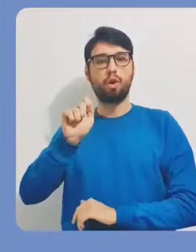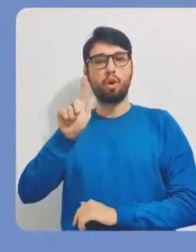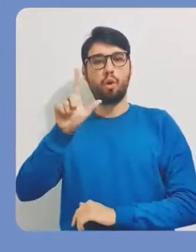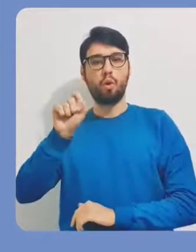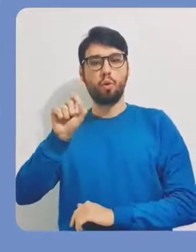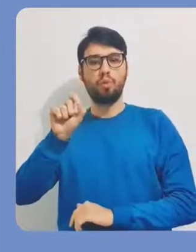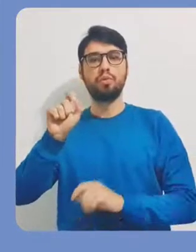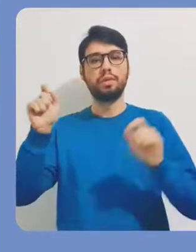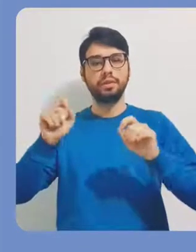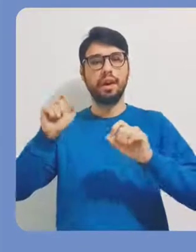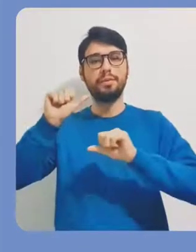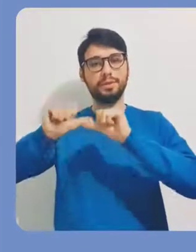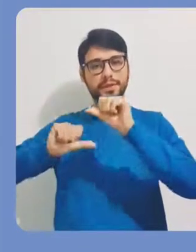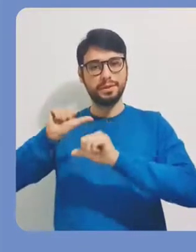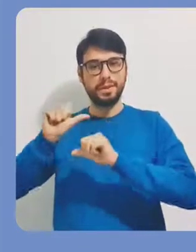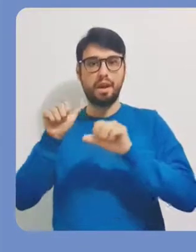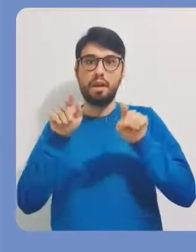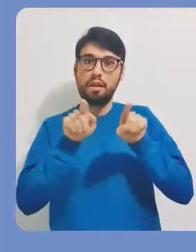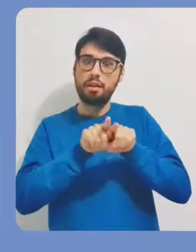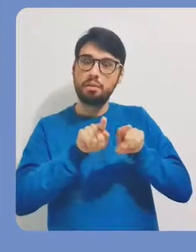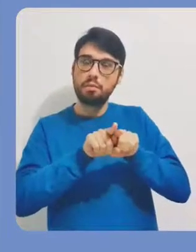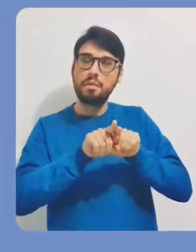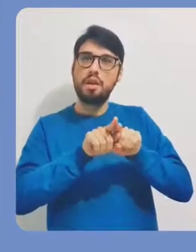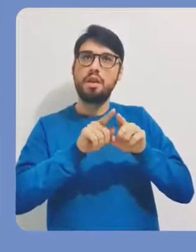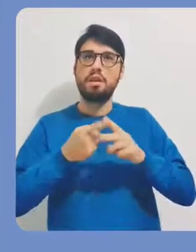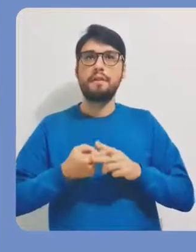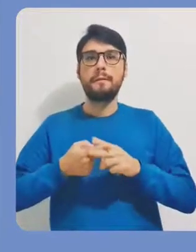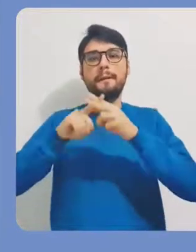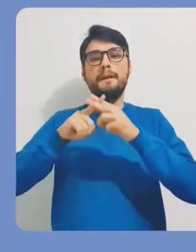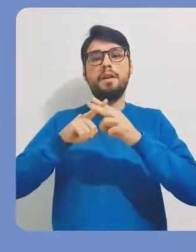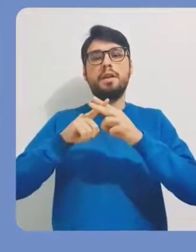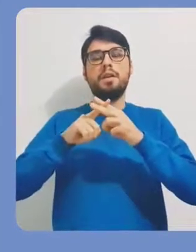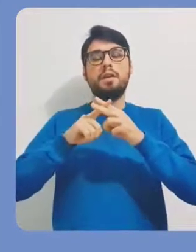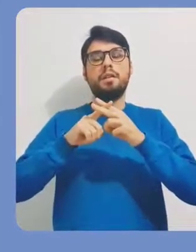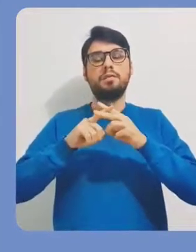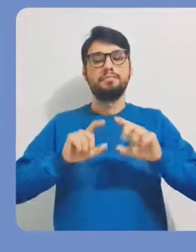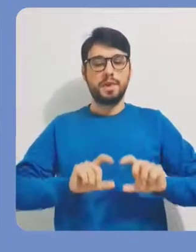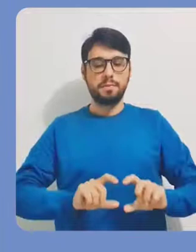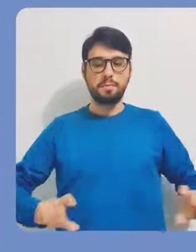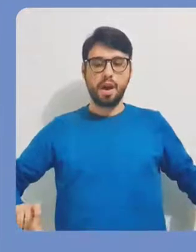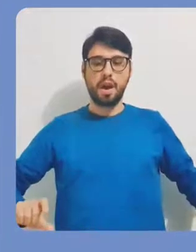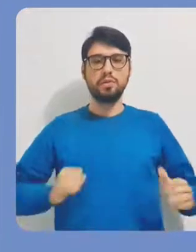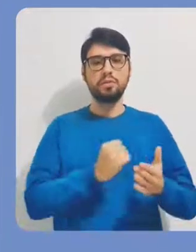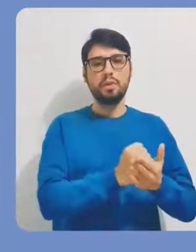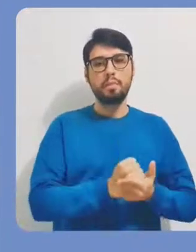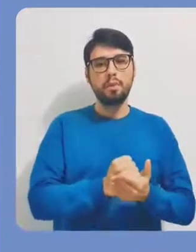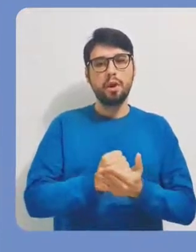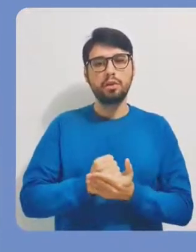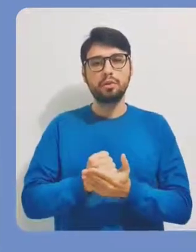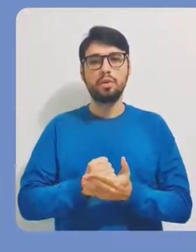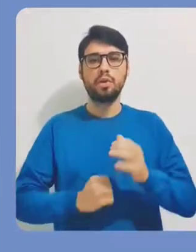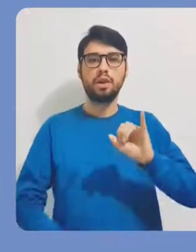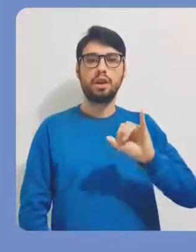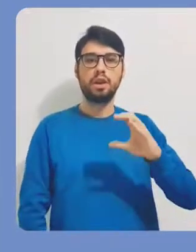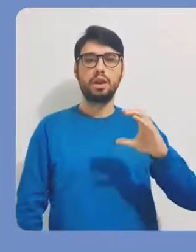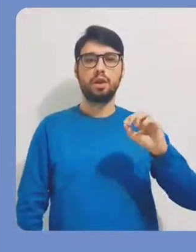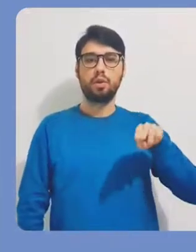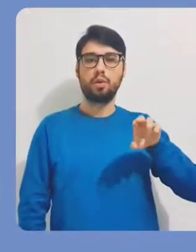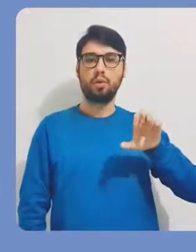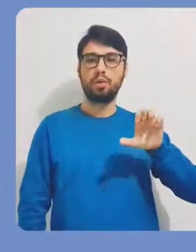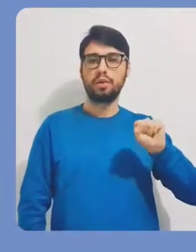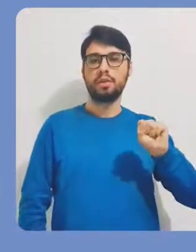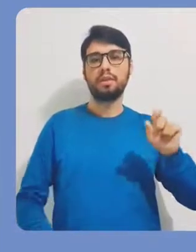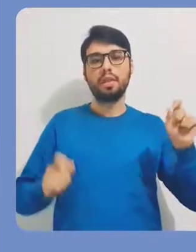alteração do brasão ou da logo que aparece aqui na nossa página. Eu posso também configurar os